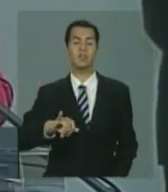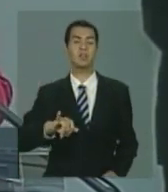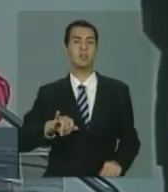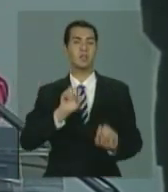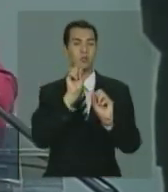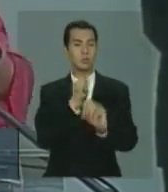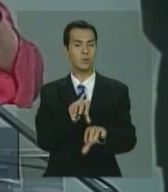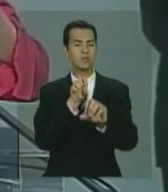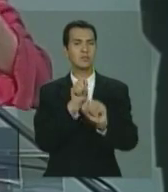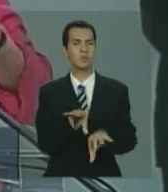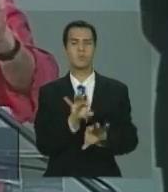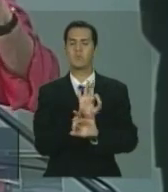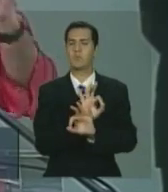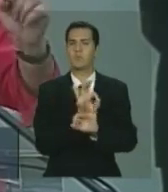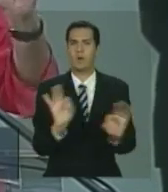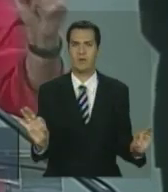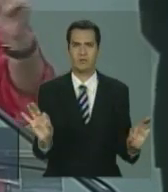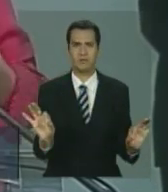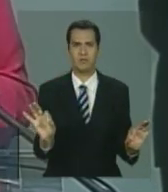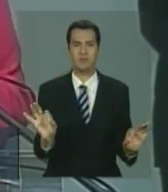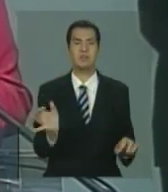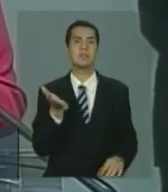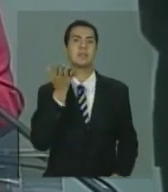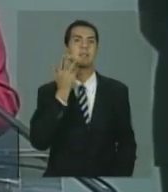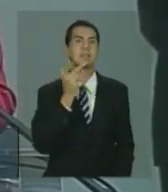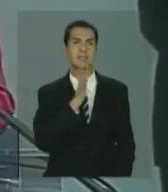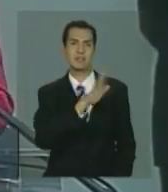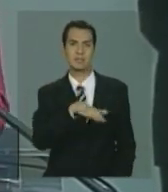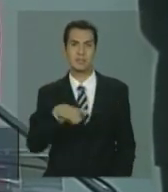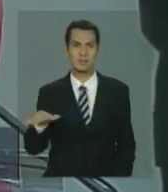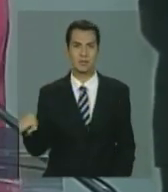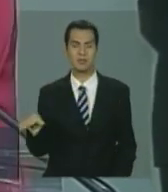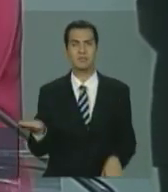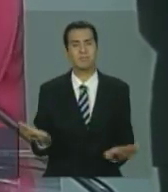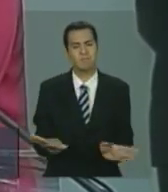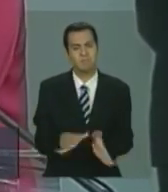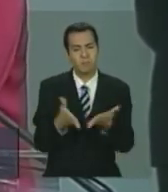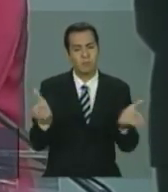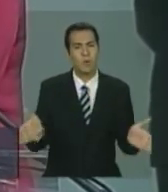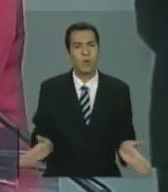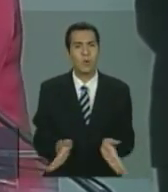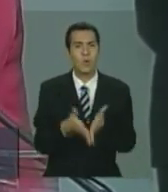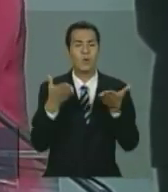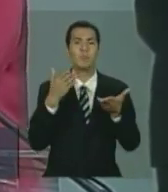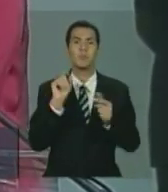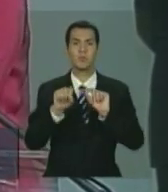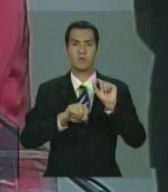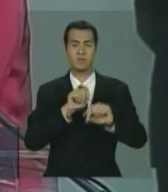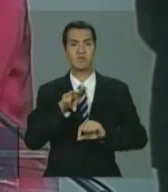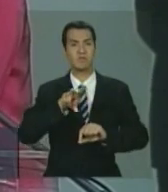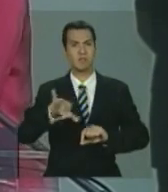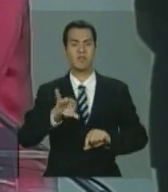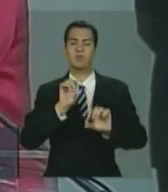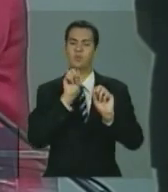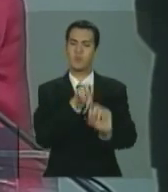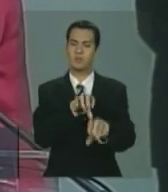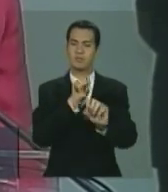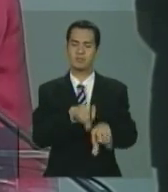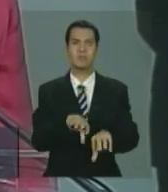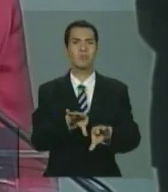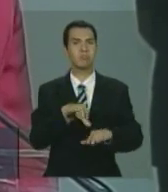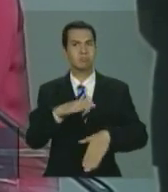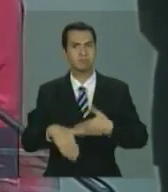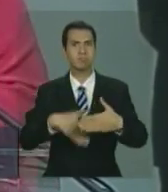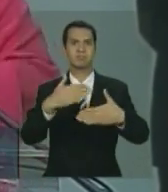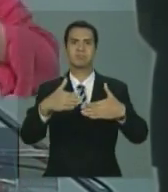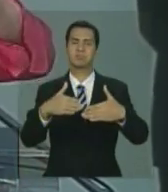educação para as crianças mais pobres, que vai ser uma qualidade elevada de educação. Nós vamos